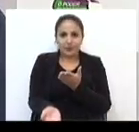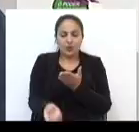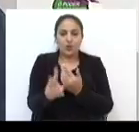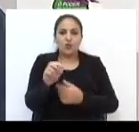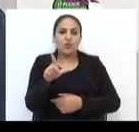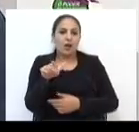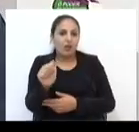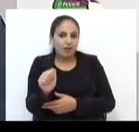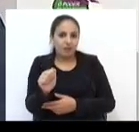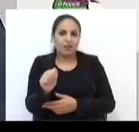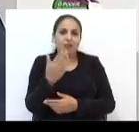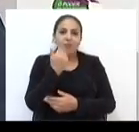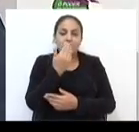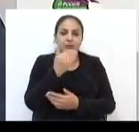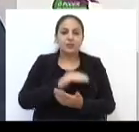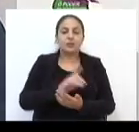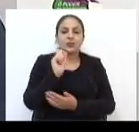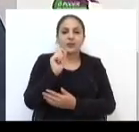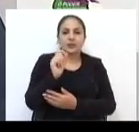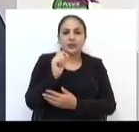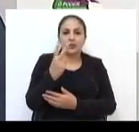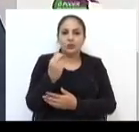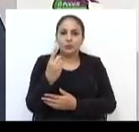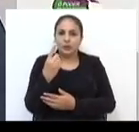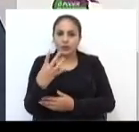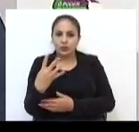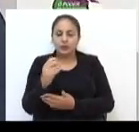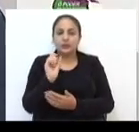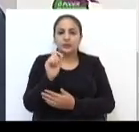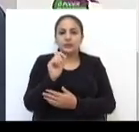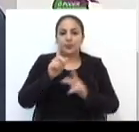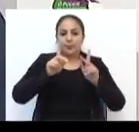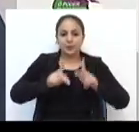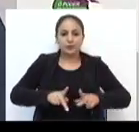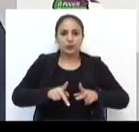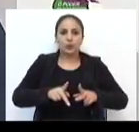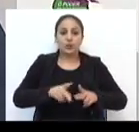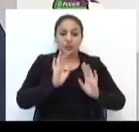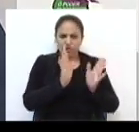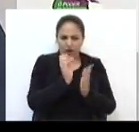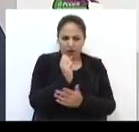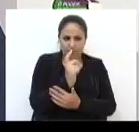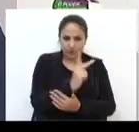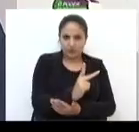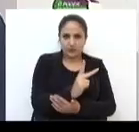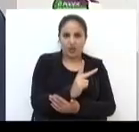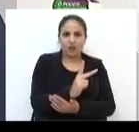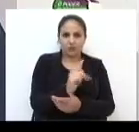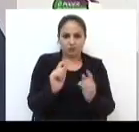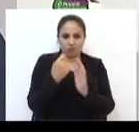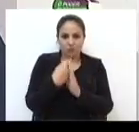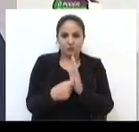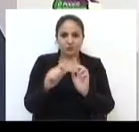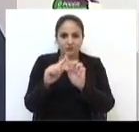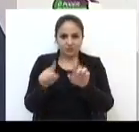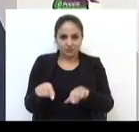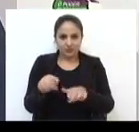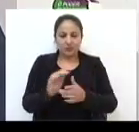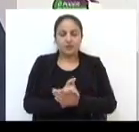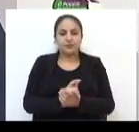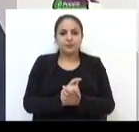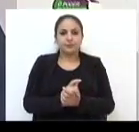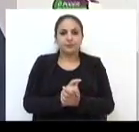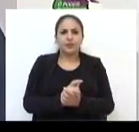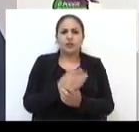lá em 2014, onde o funcionário público municipal, que não está mais nativo ou aposentado, ou perderia. Já tinha